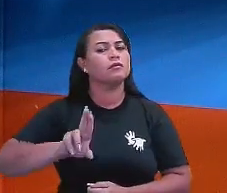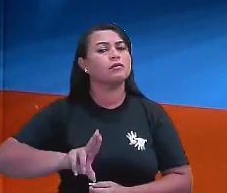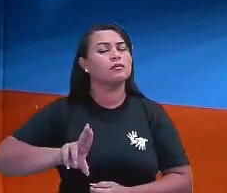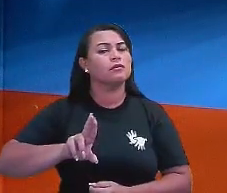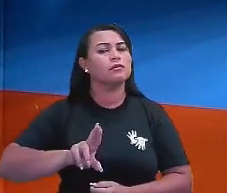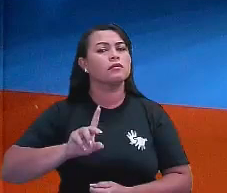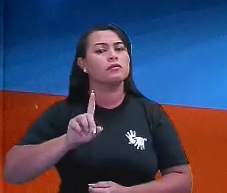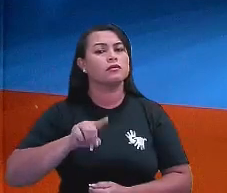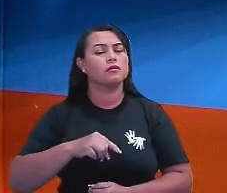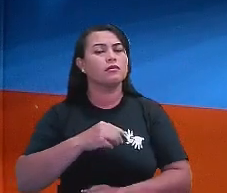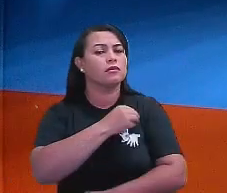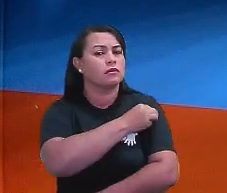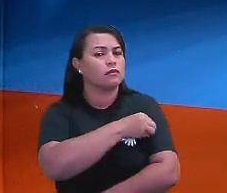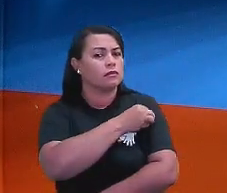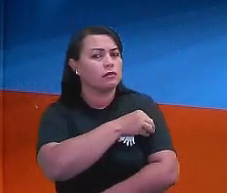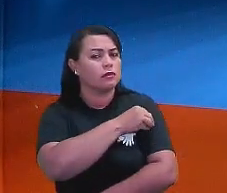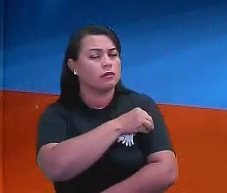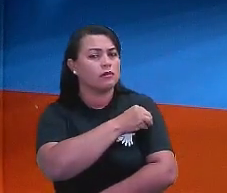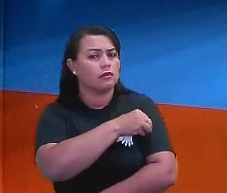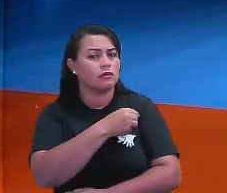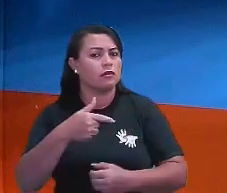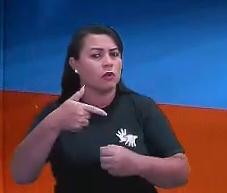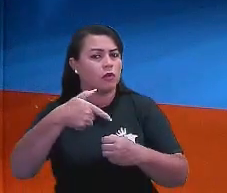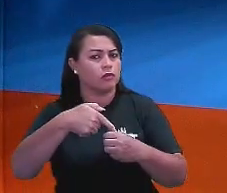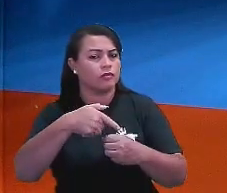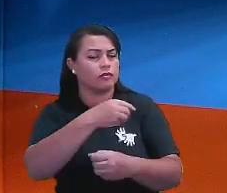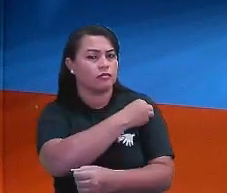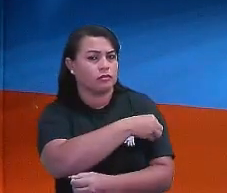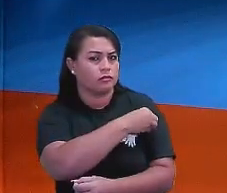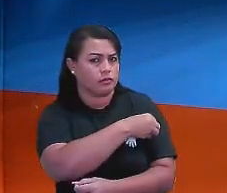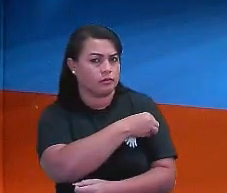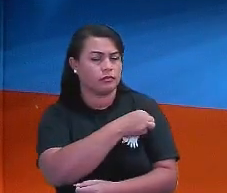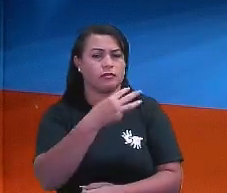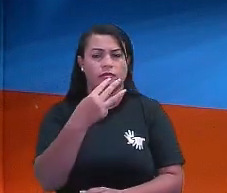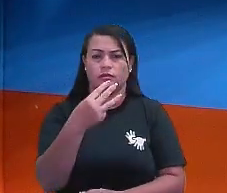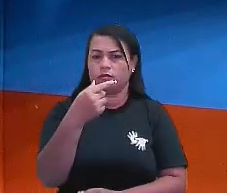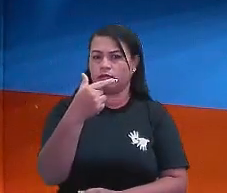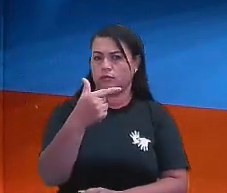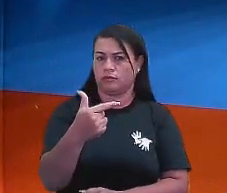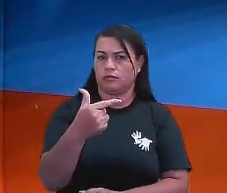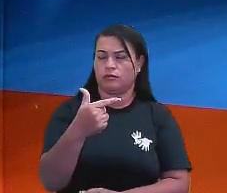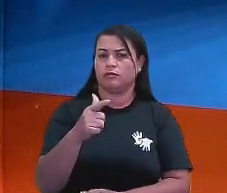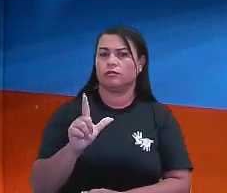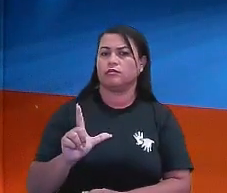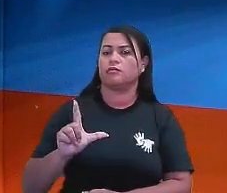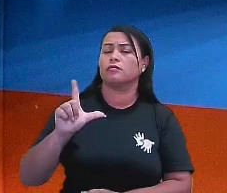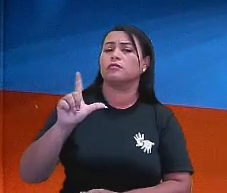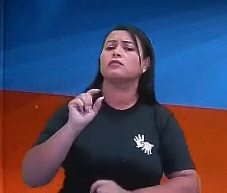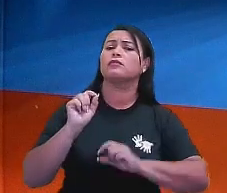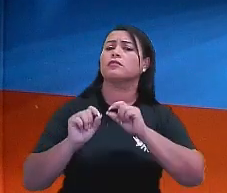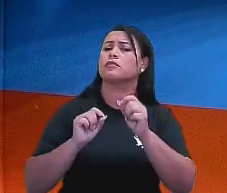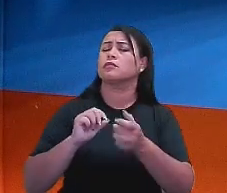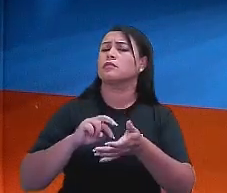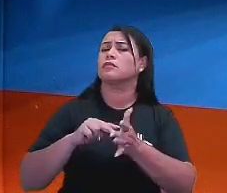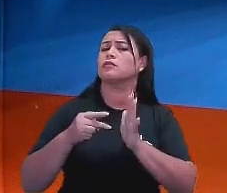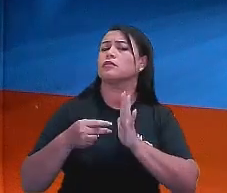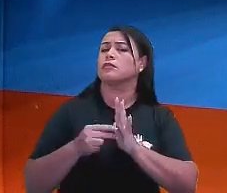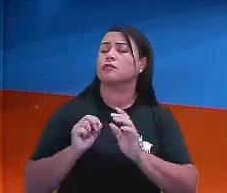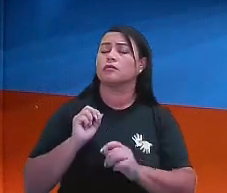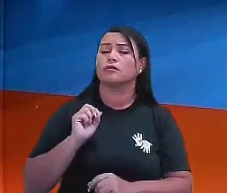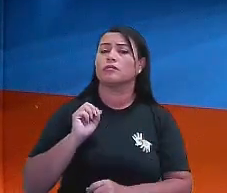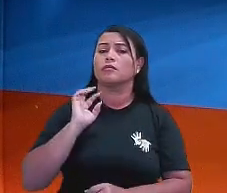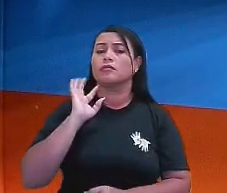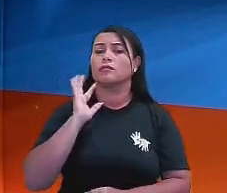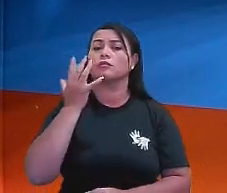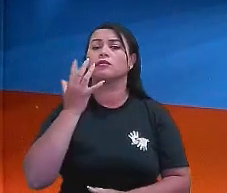etanol utilizado, do combustível utilizado, foi 32 litros. Então, o que é eu preciso fazer? Eu